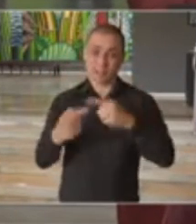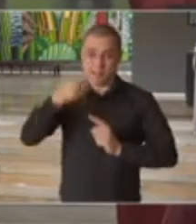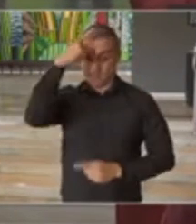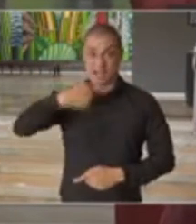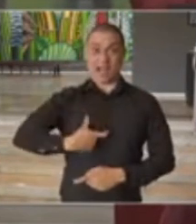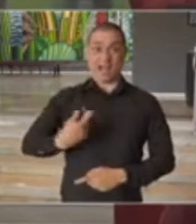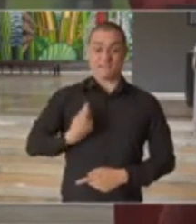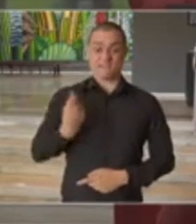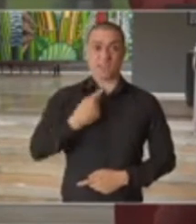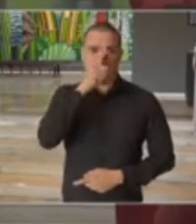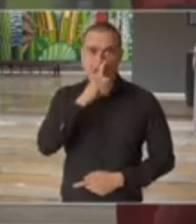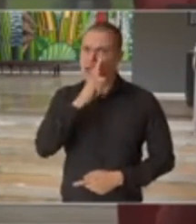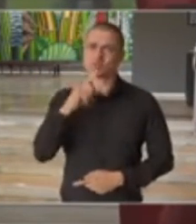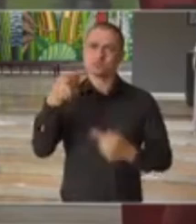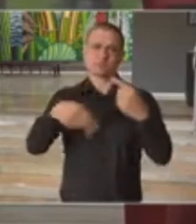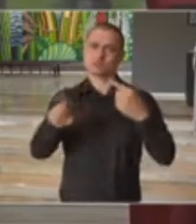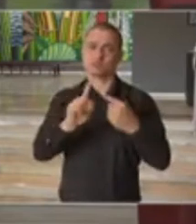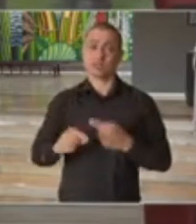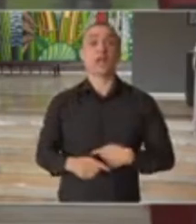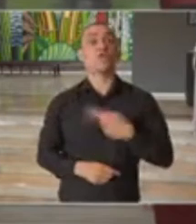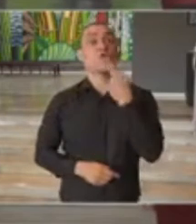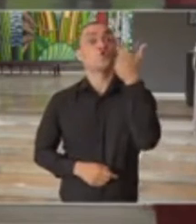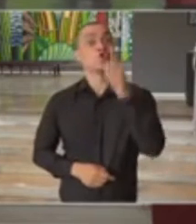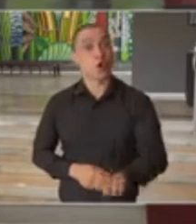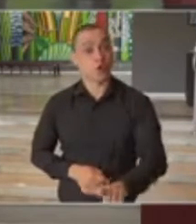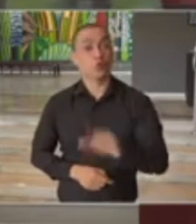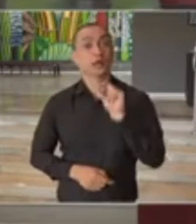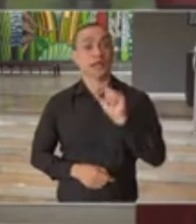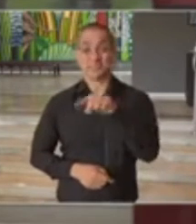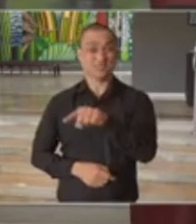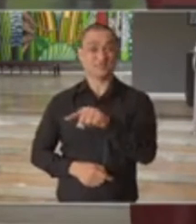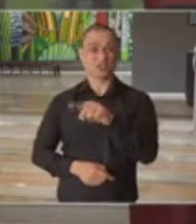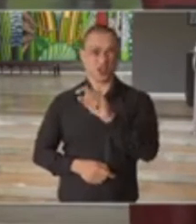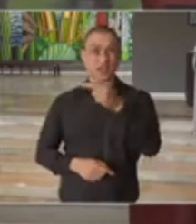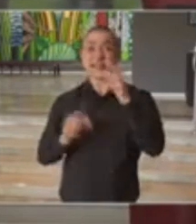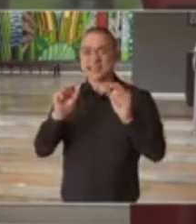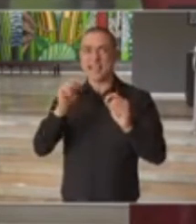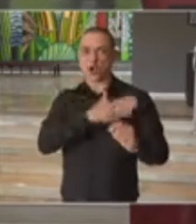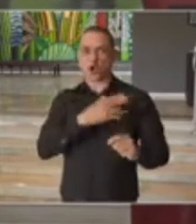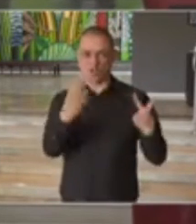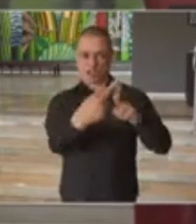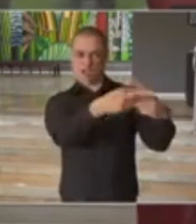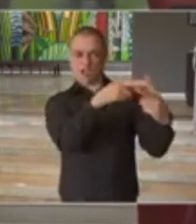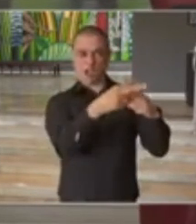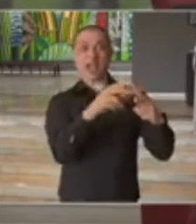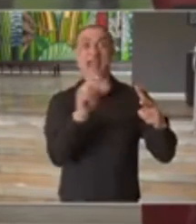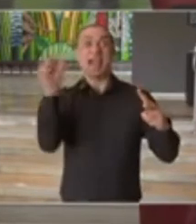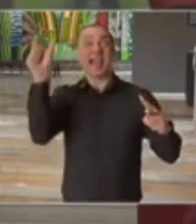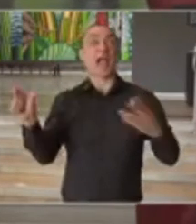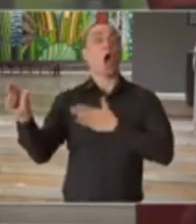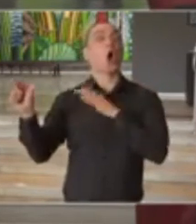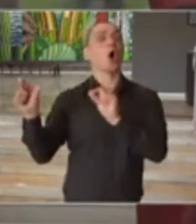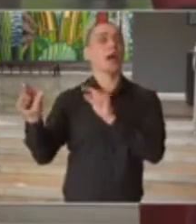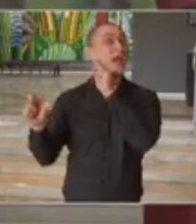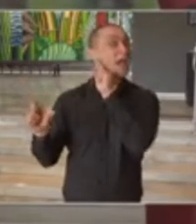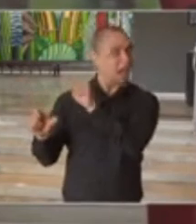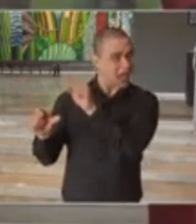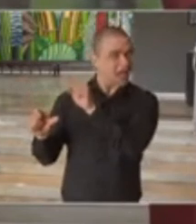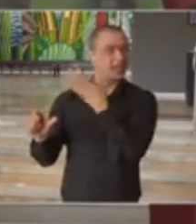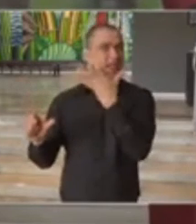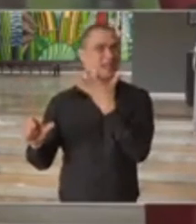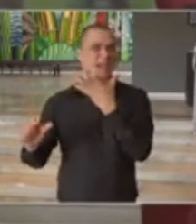própria vida e a sua saúde. Eu volto a repetir, isso só interessa, Bete Pacheco, àqueles que querem